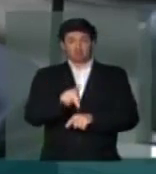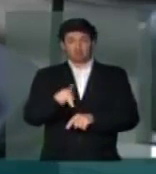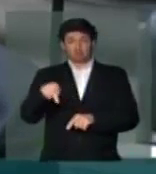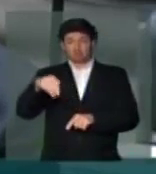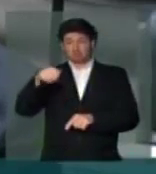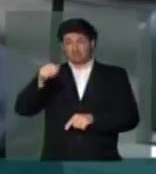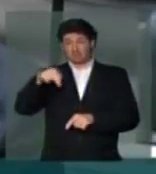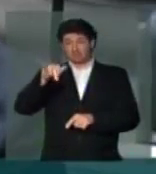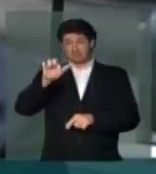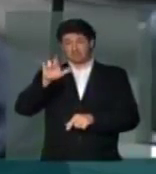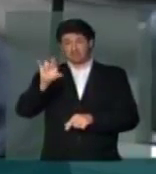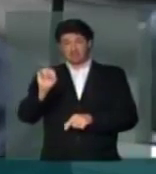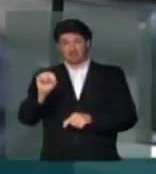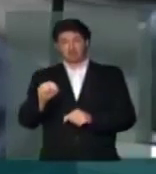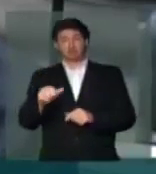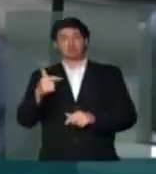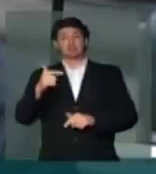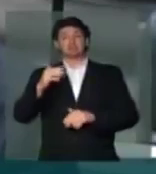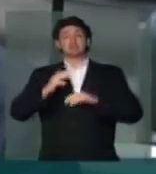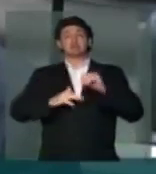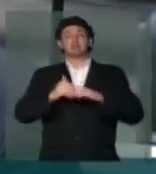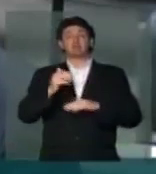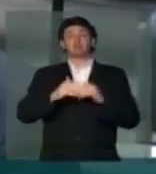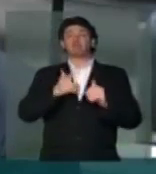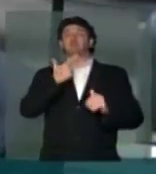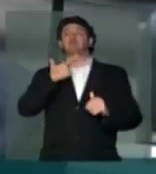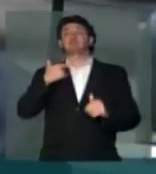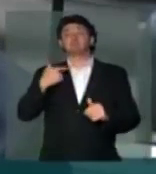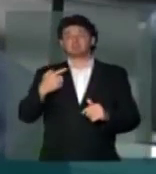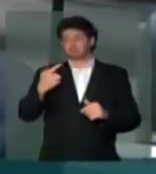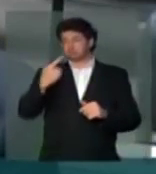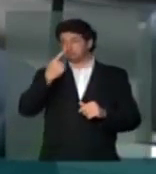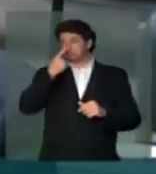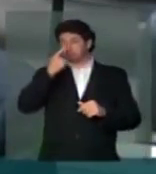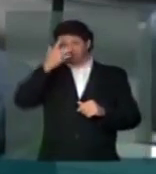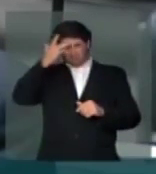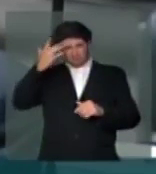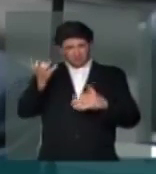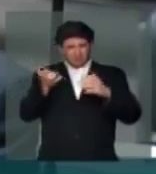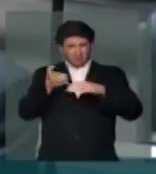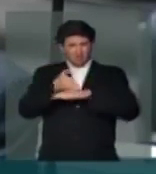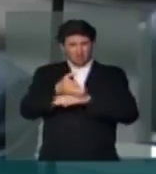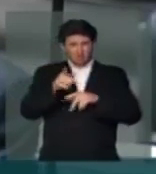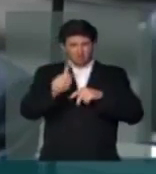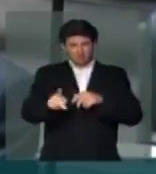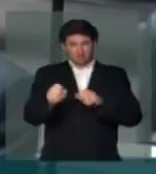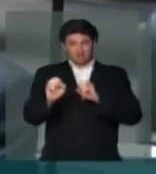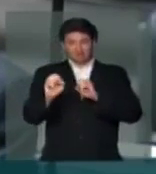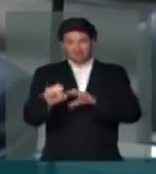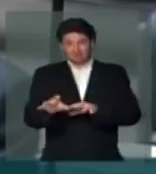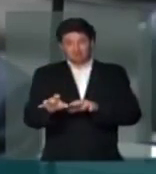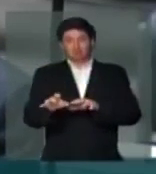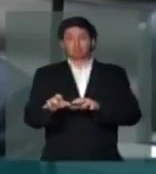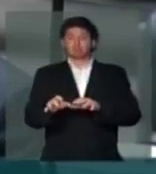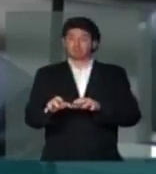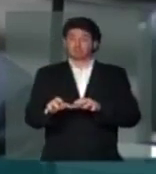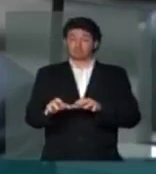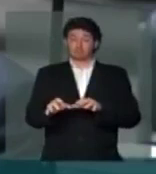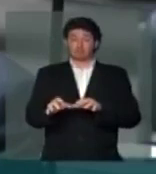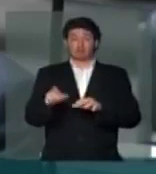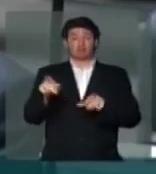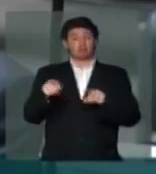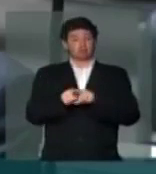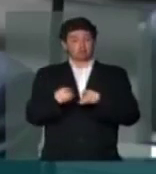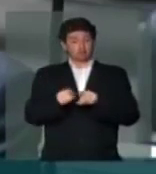Desvocacionado Aqueles jovens que querem ser professores E mais, a marca do